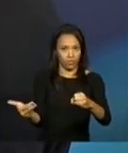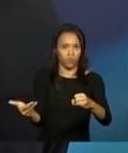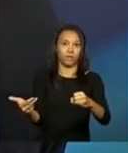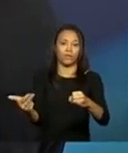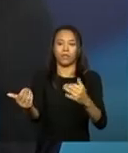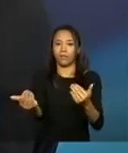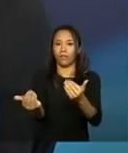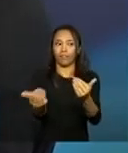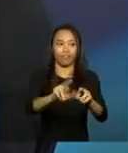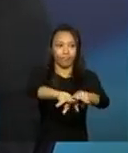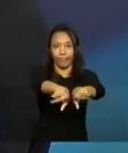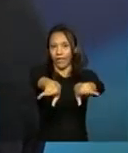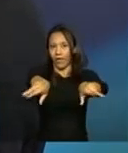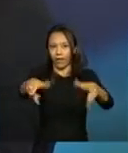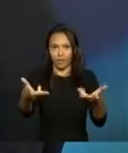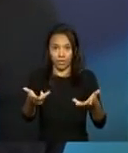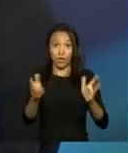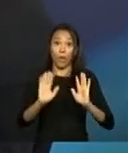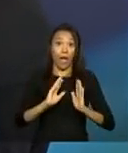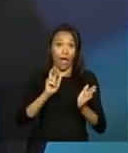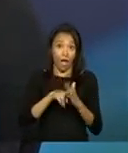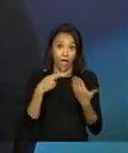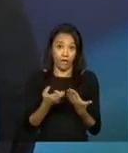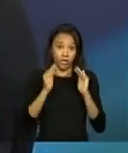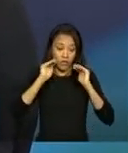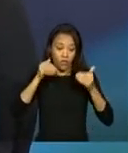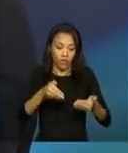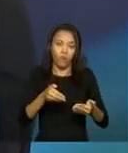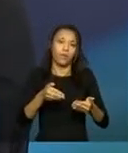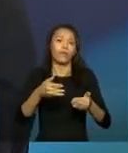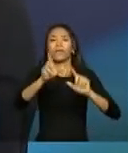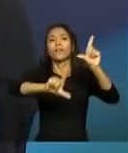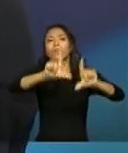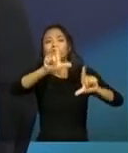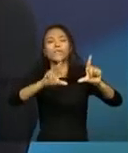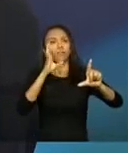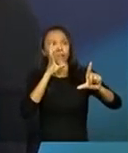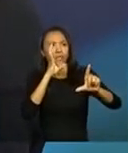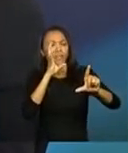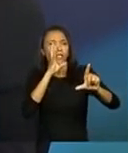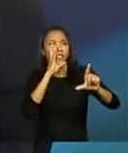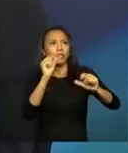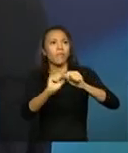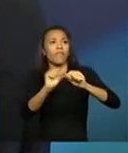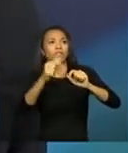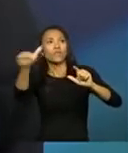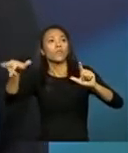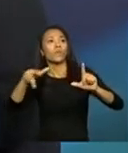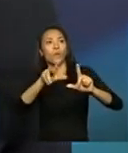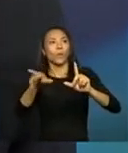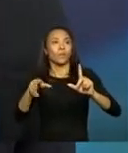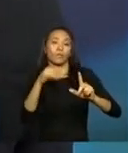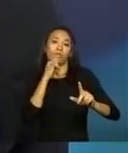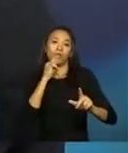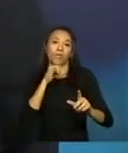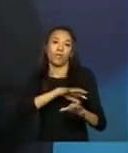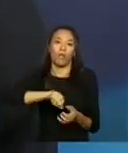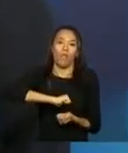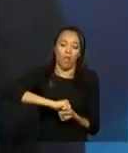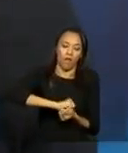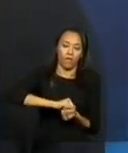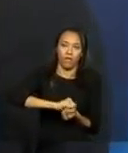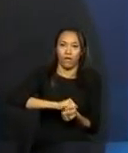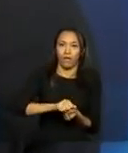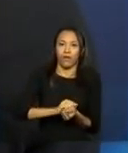um pouco natural, você partir de TV e fazer outra coisa, você não consegue com as duas mãos lendo a revista, lavar a louça, etc. Ou qualquer